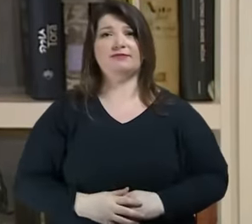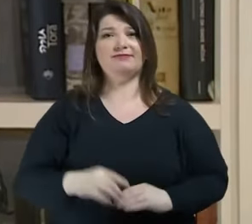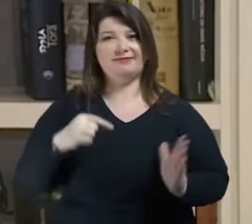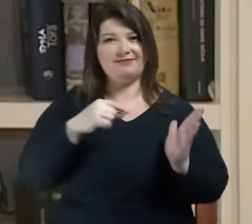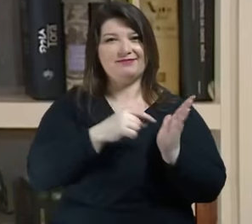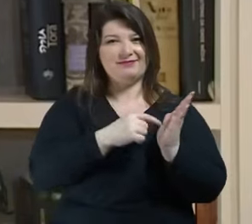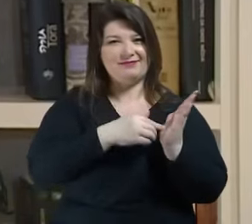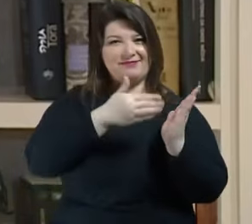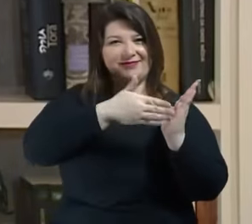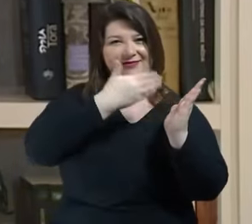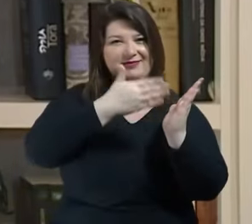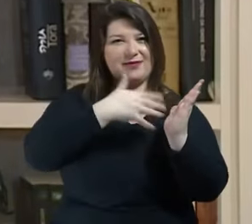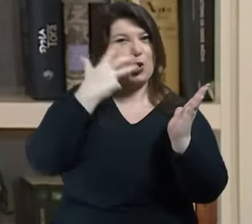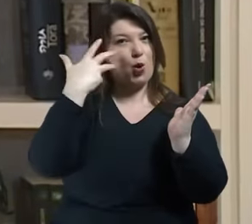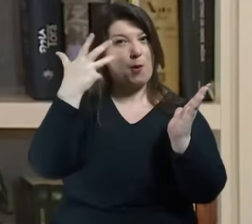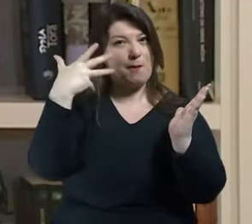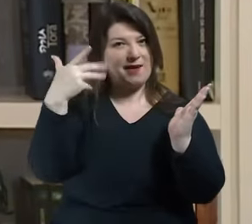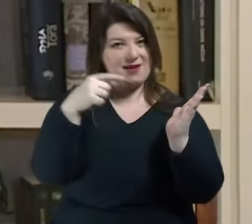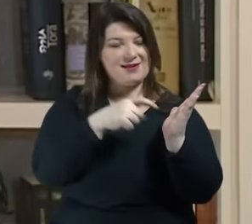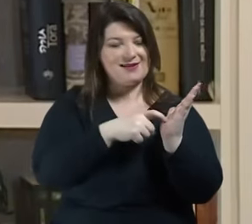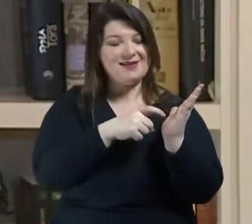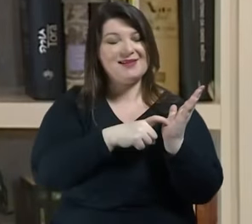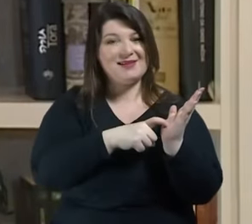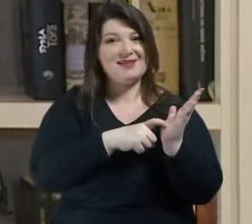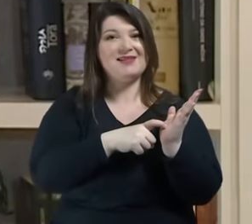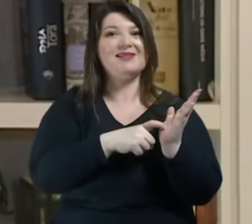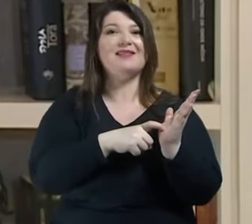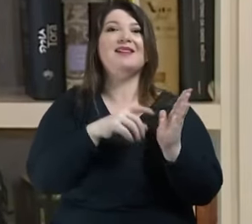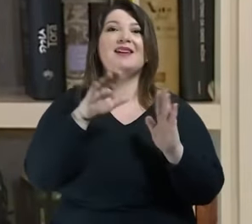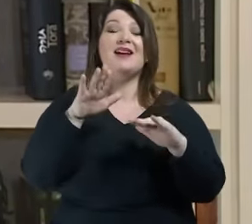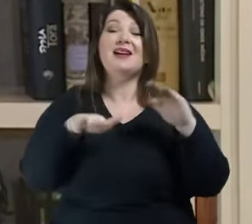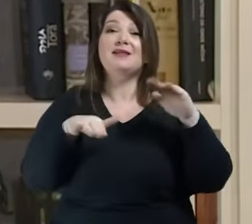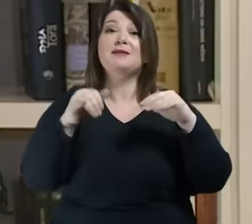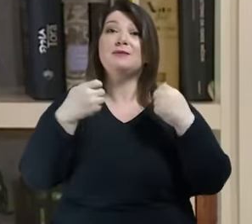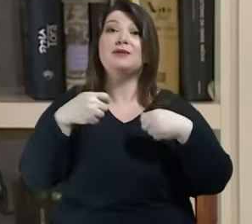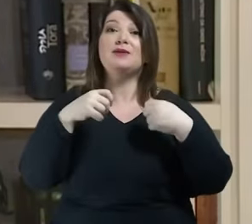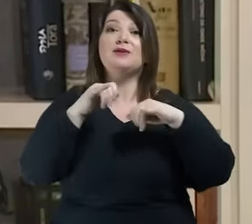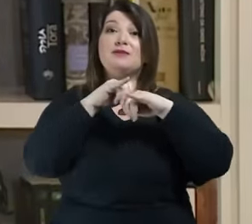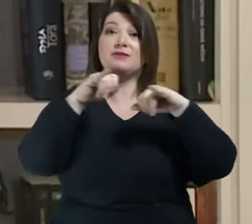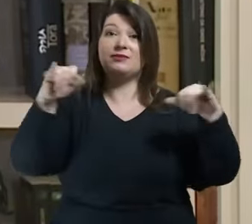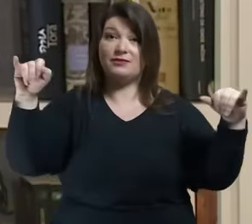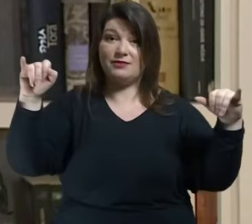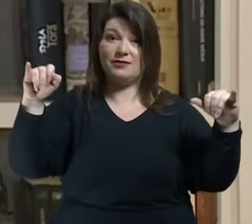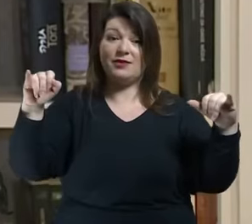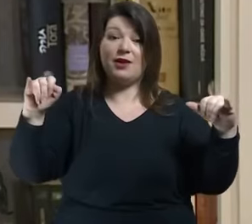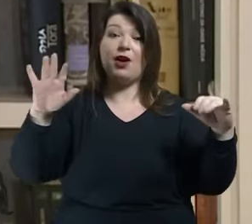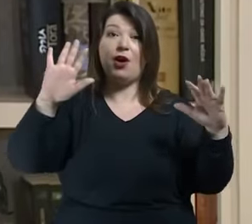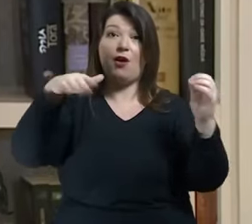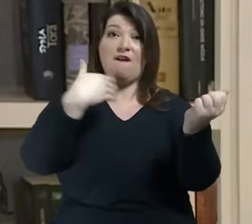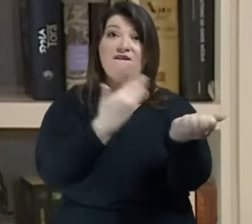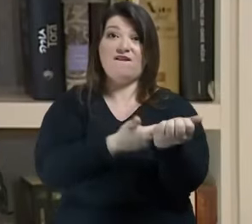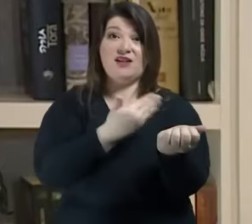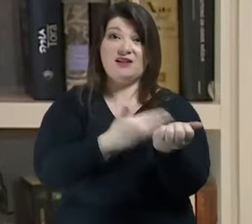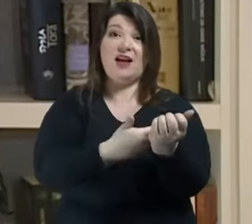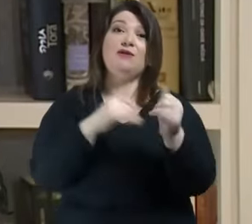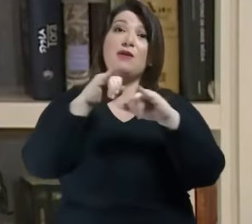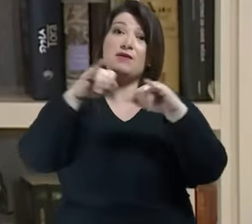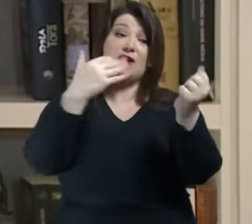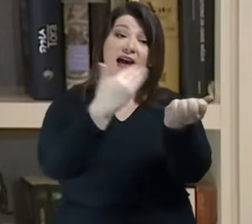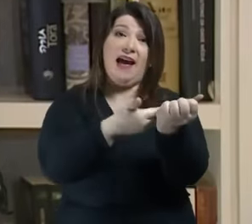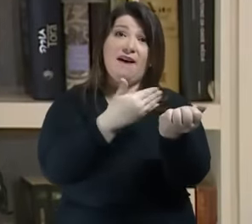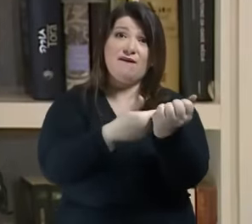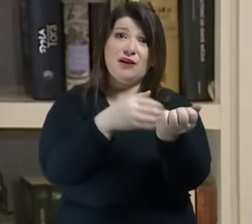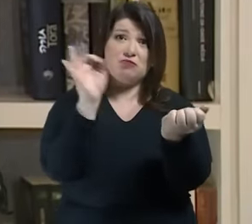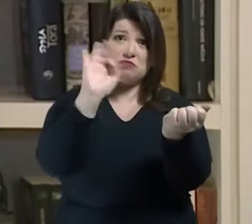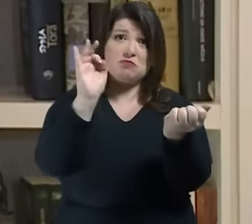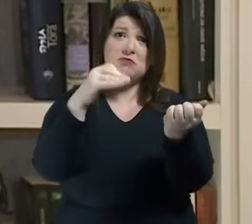eu tenho que dizer talvez ao viciado que a vida sem vício é mais livre mas a vida sem vício